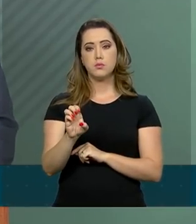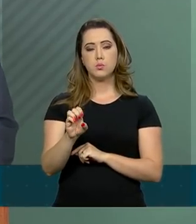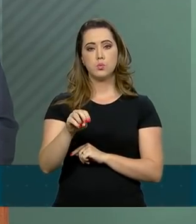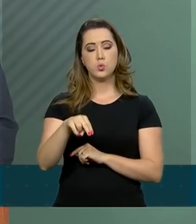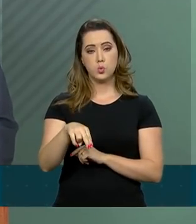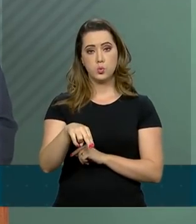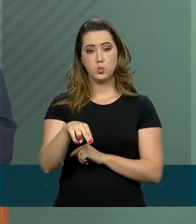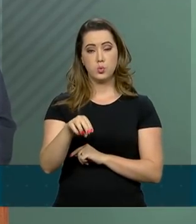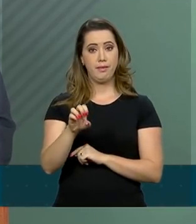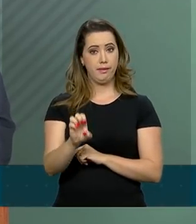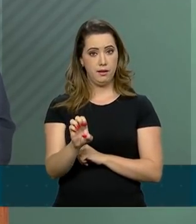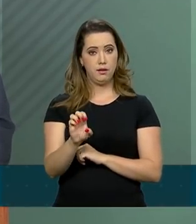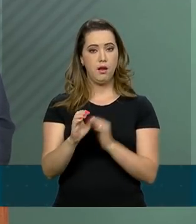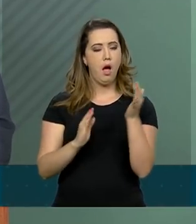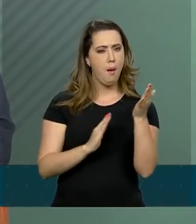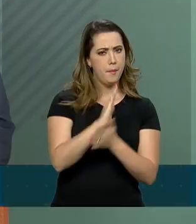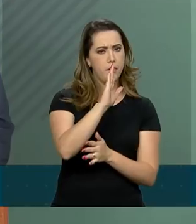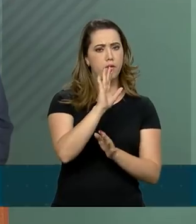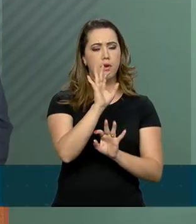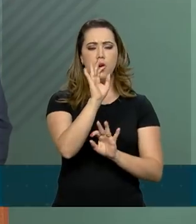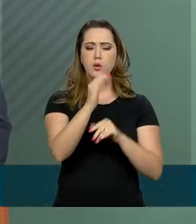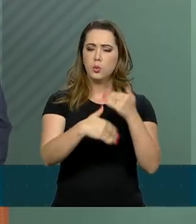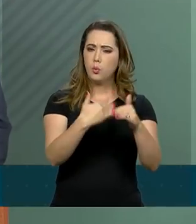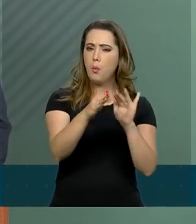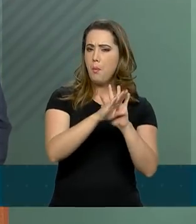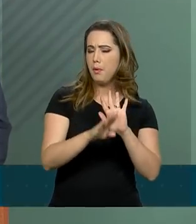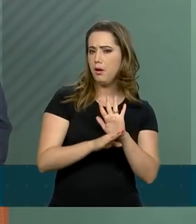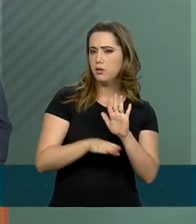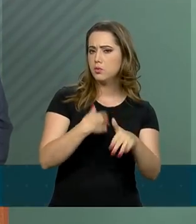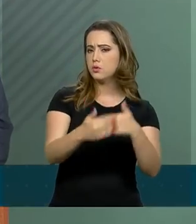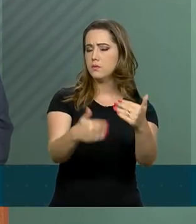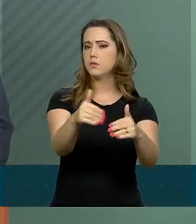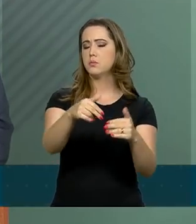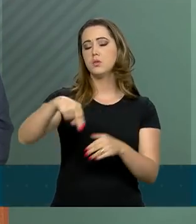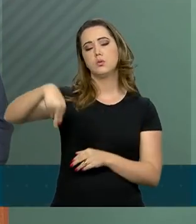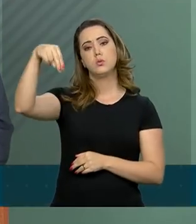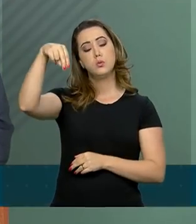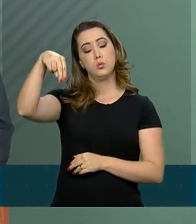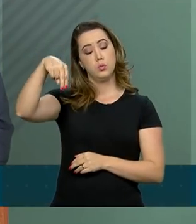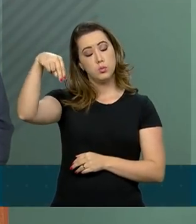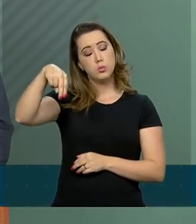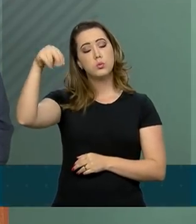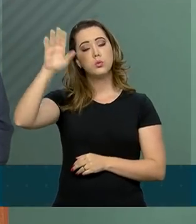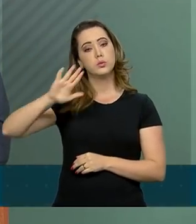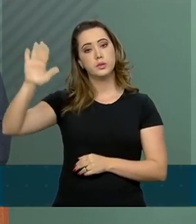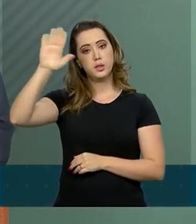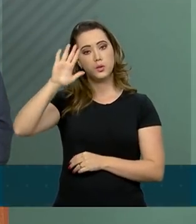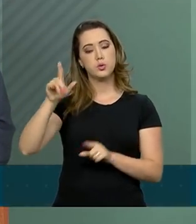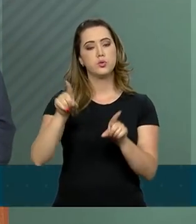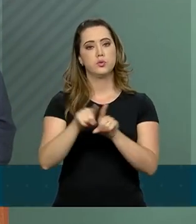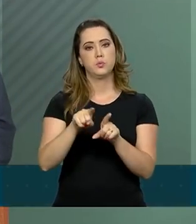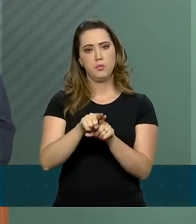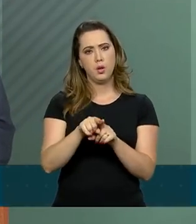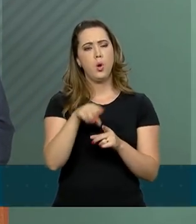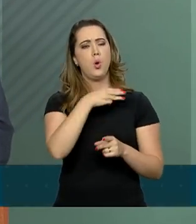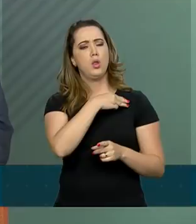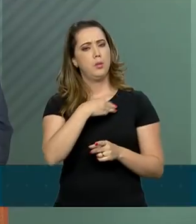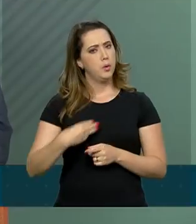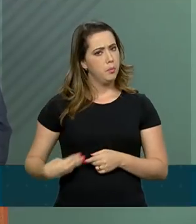O ministro do Desenvolvimento Regional, Gustavo Canuto, anunciou um acréscimo de 4